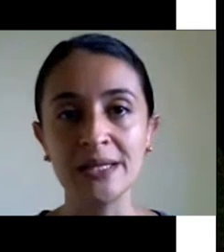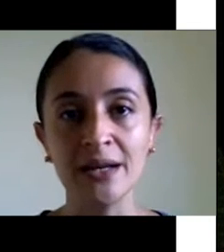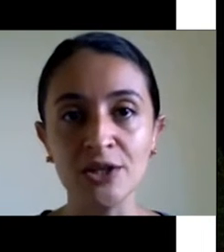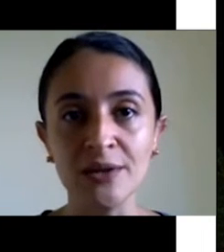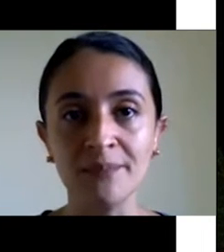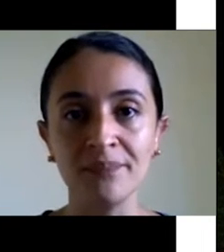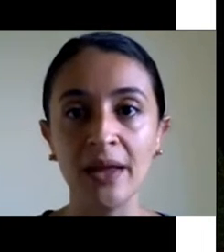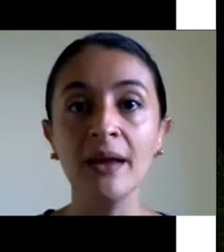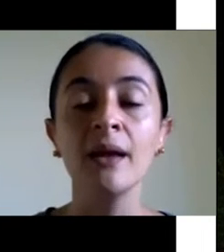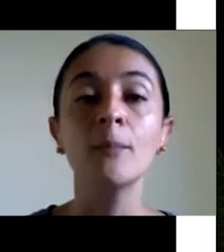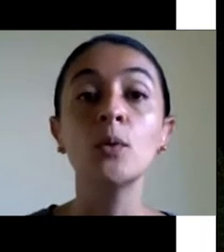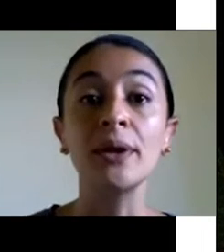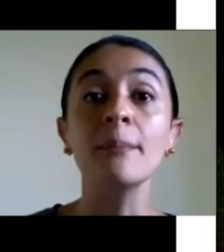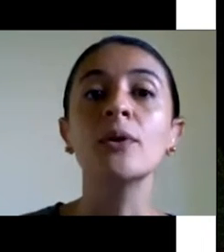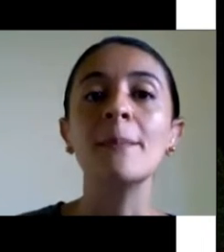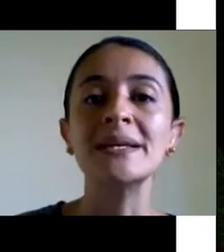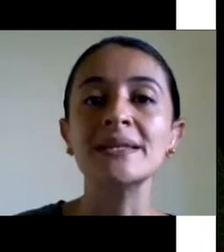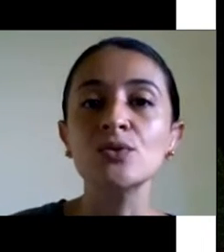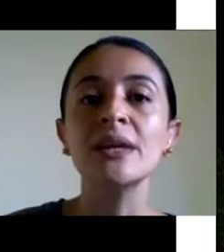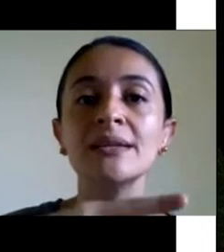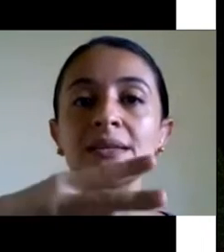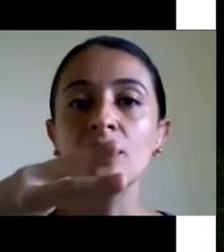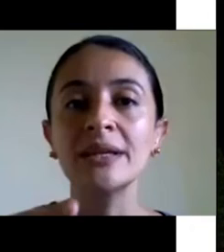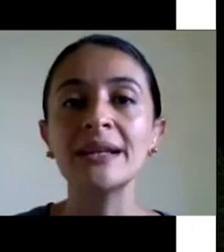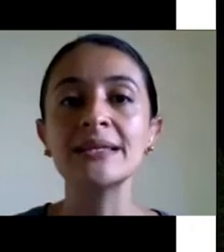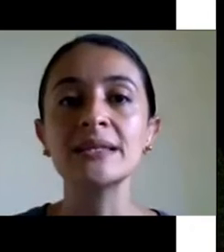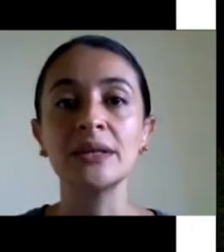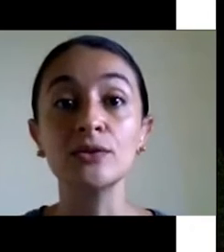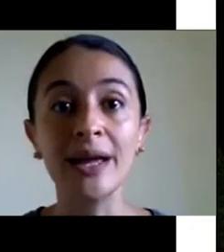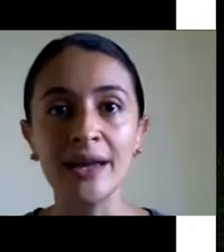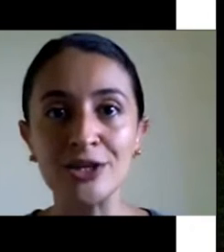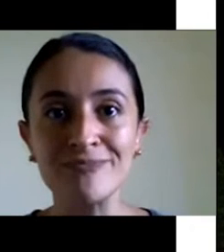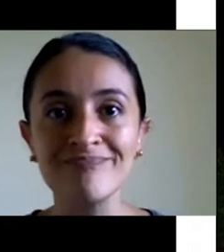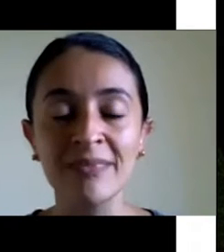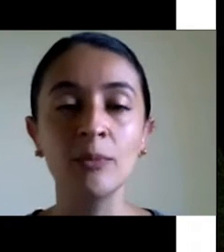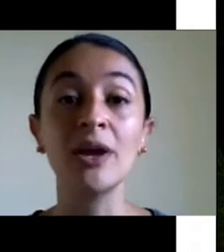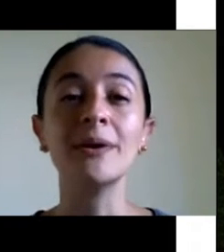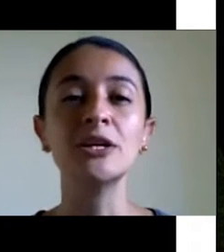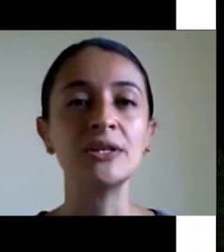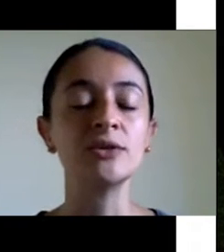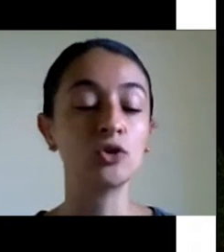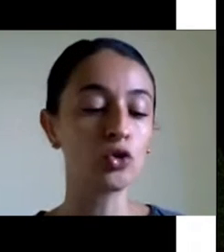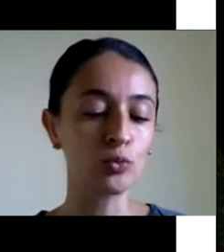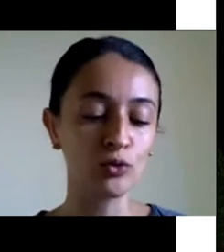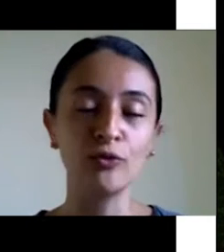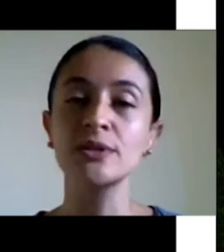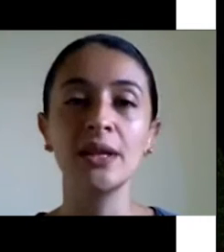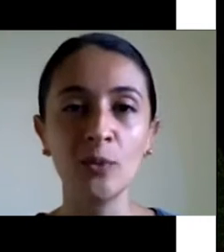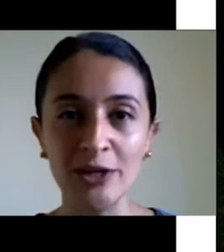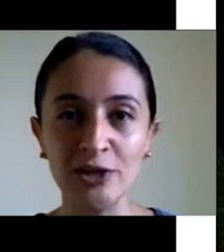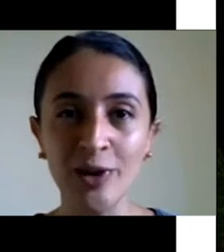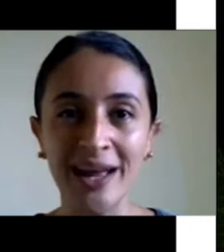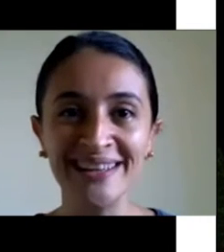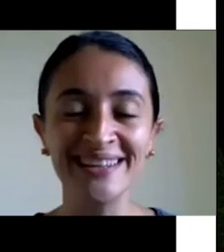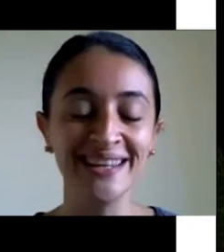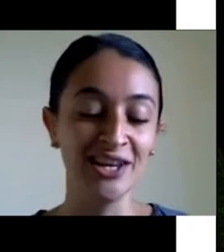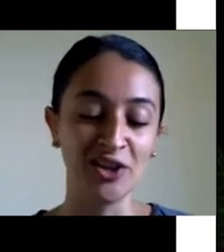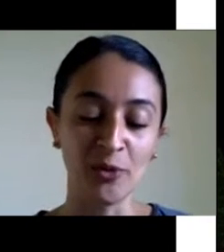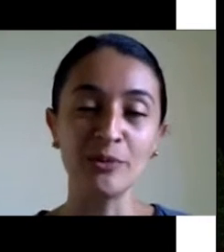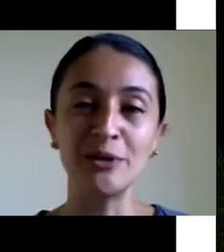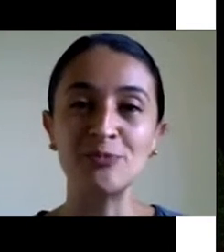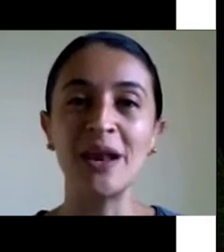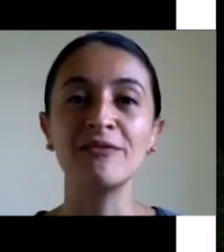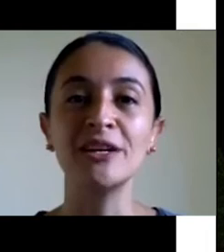a gente pro especialista, né? Por quê? Porque é preciso ter essa organização dentro da rede. Porque imagine se todo mundo fosse, nem no particular, né?